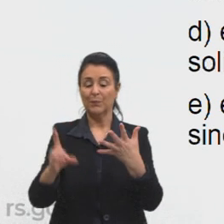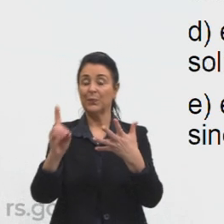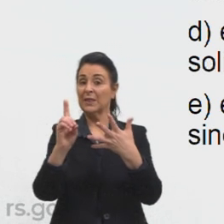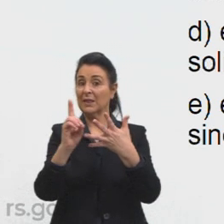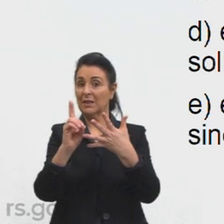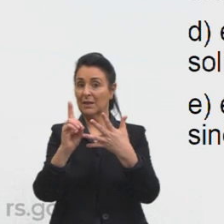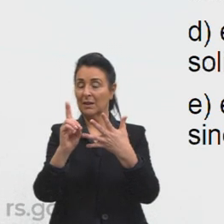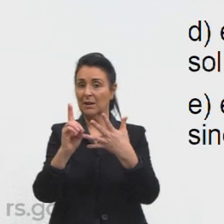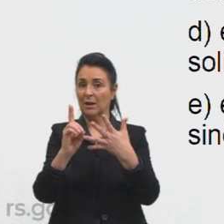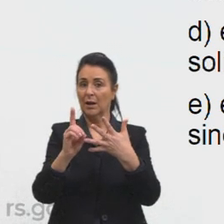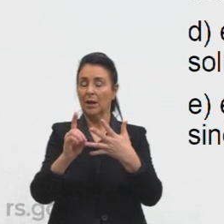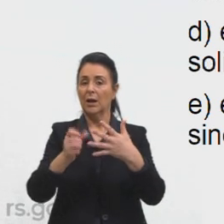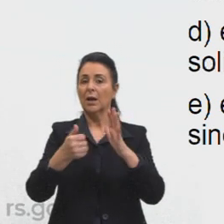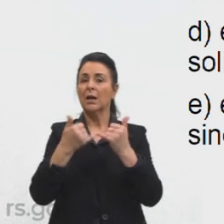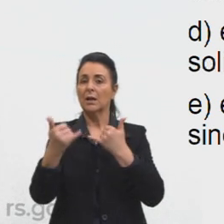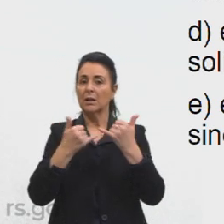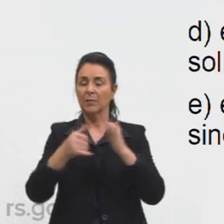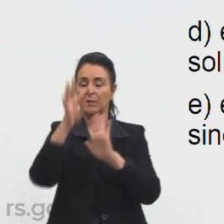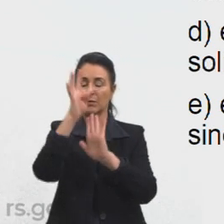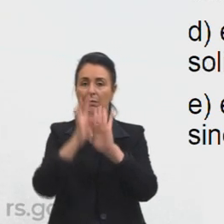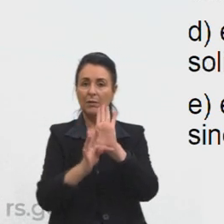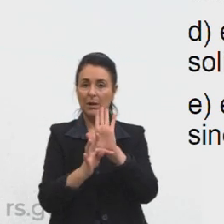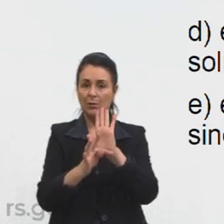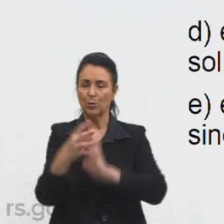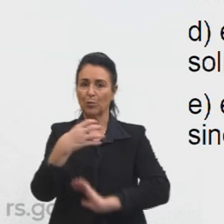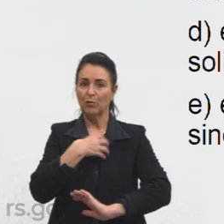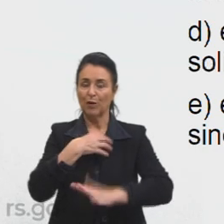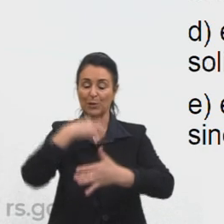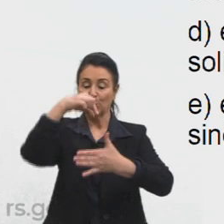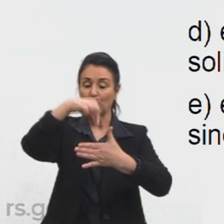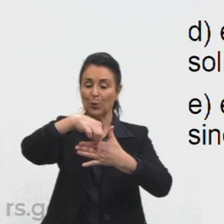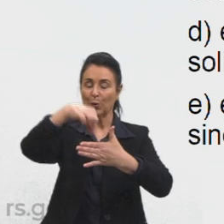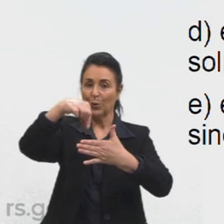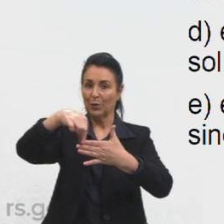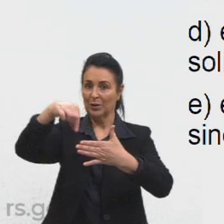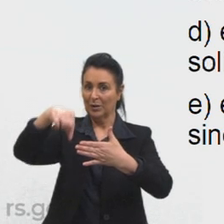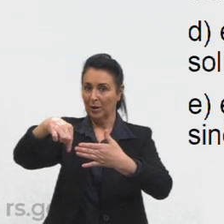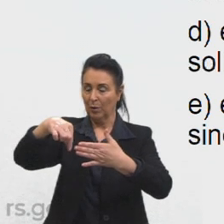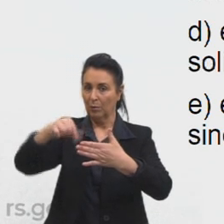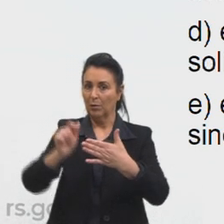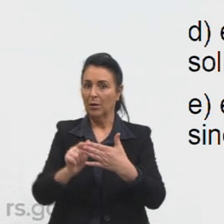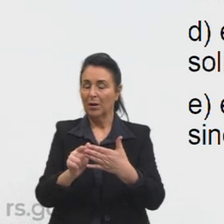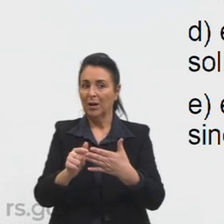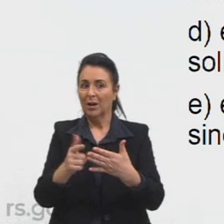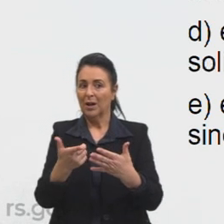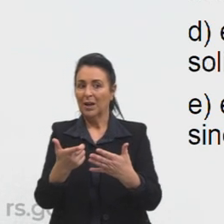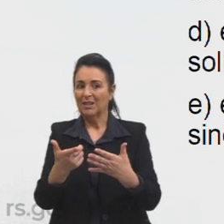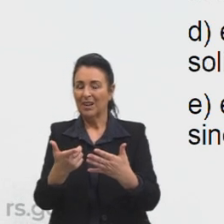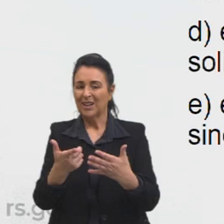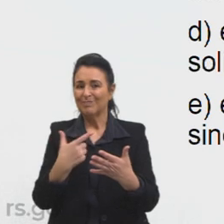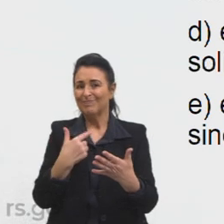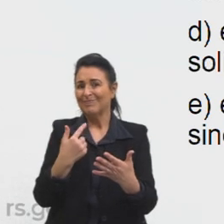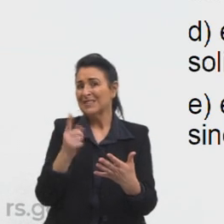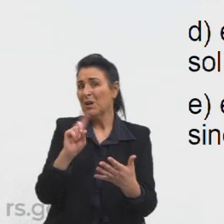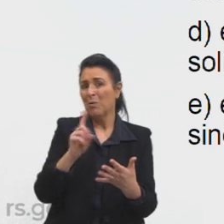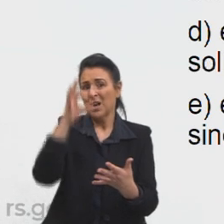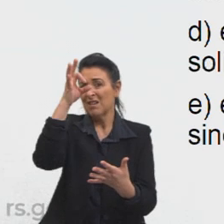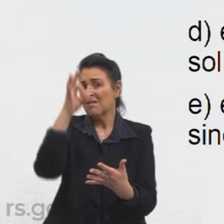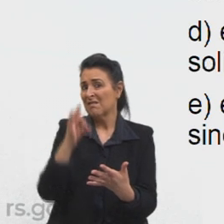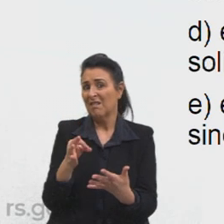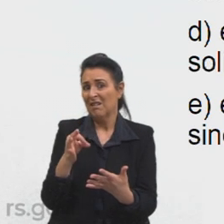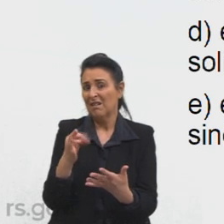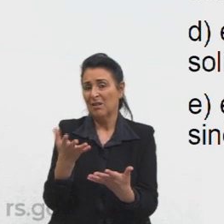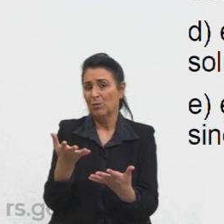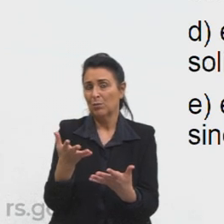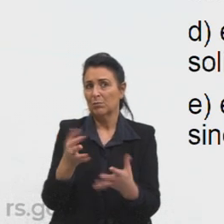D exemplifica como o texto em forma de cordel compromete a solicitação pretendida até poderia ser